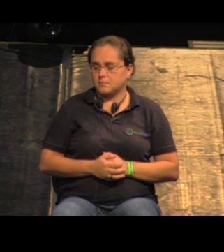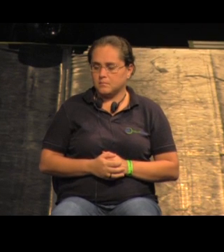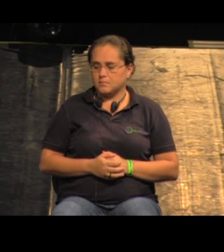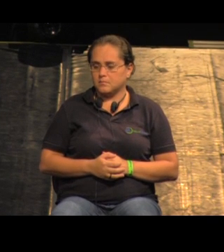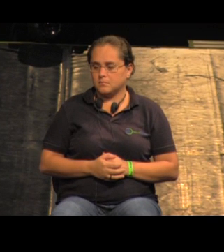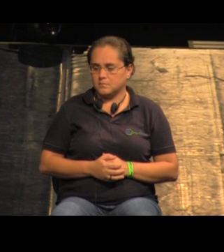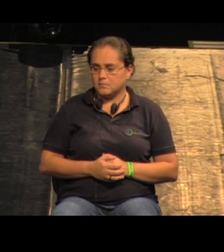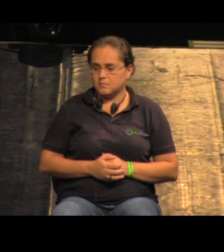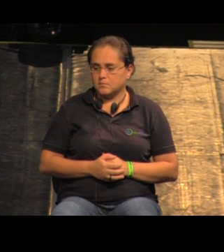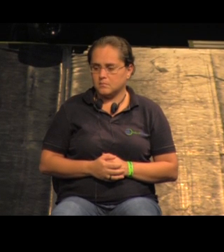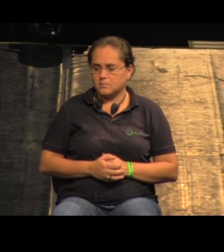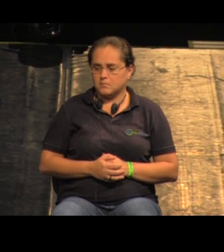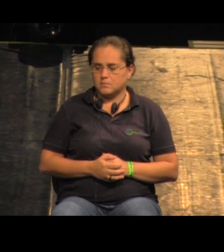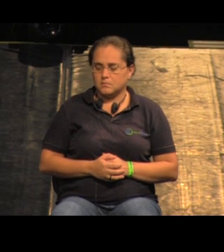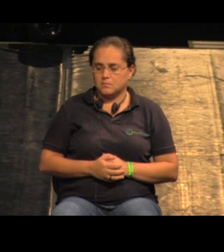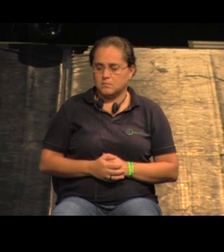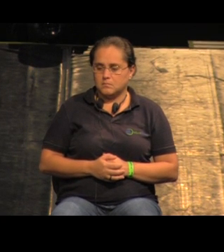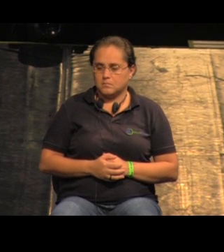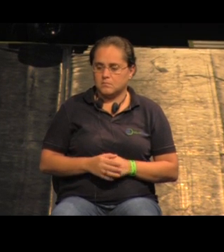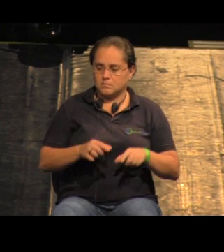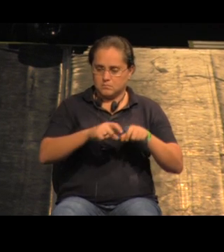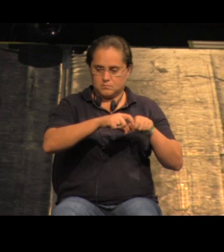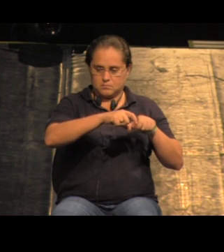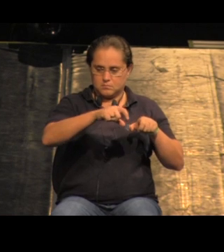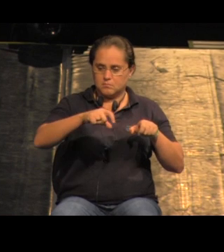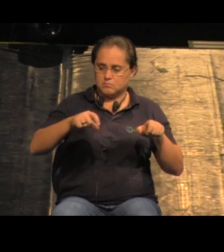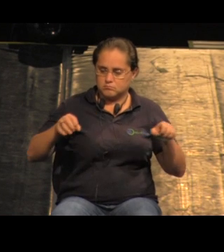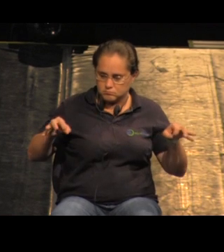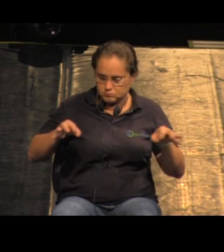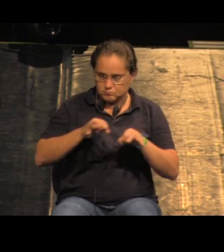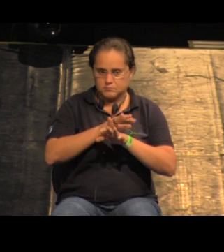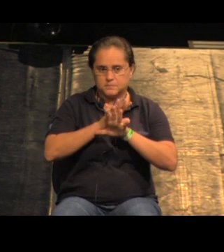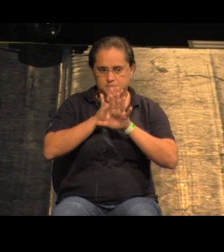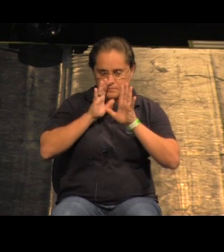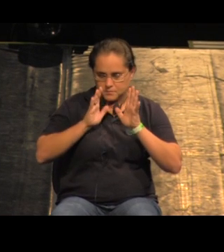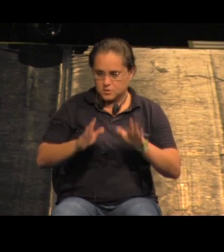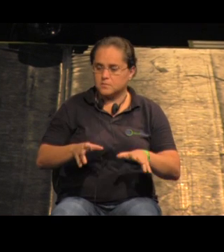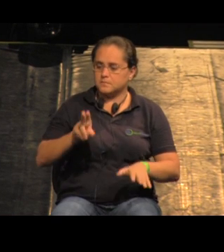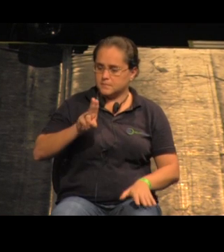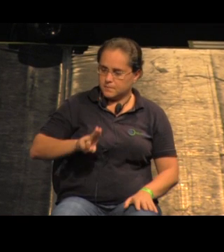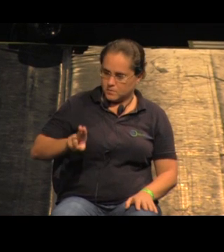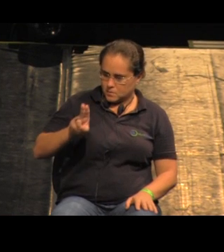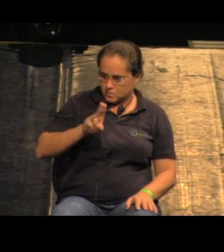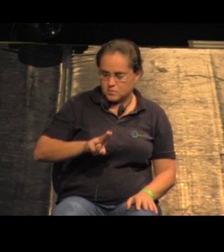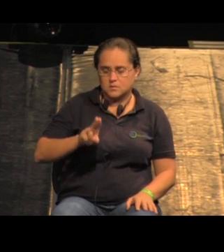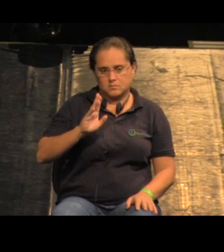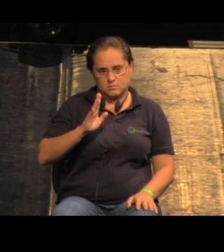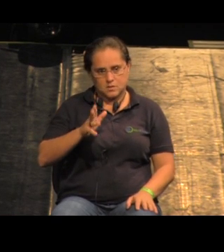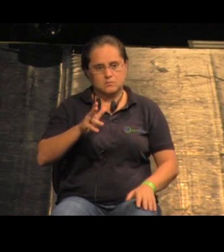a primeira coisa que veio foram as manifestações ela ficou pronta ela está sendo usada pela